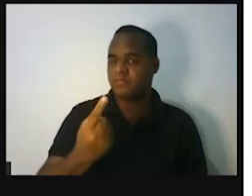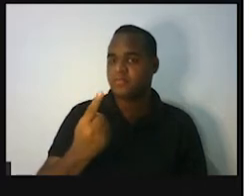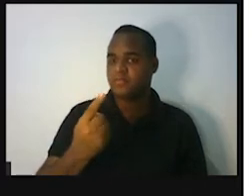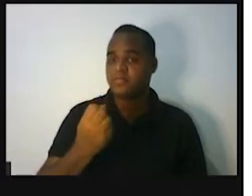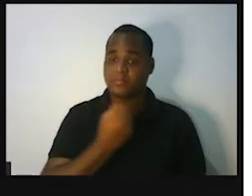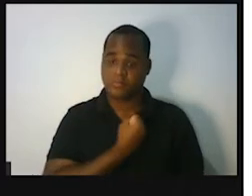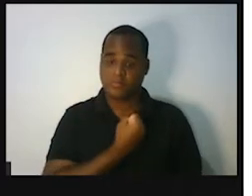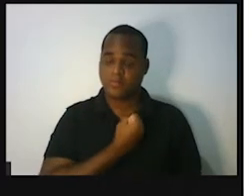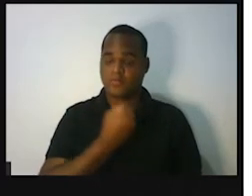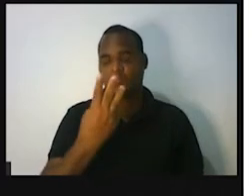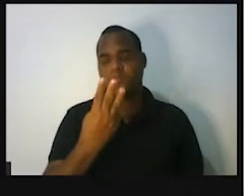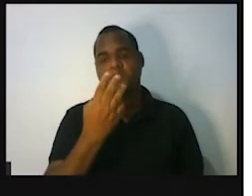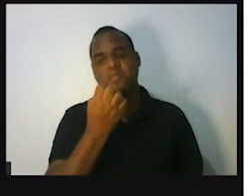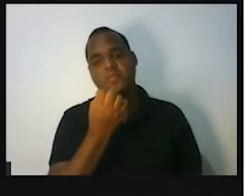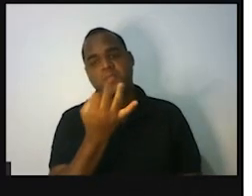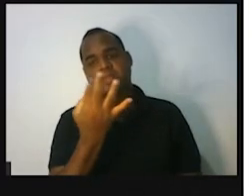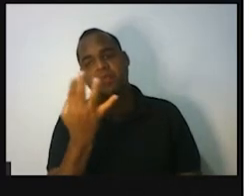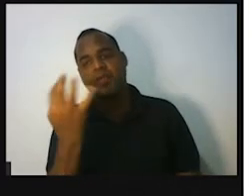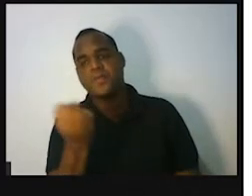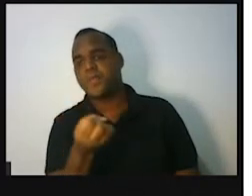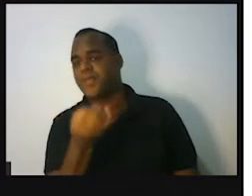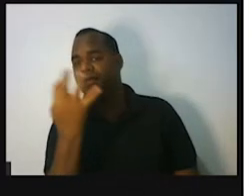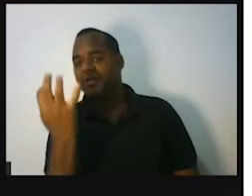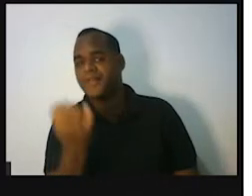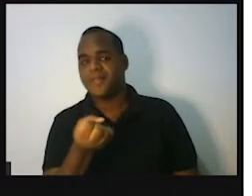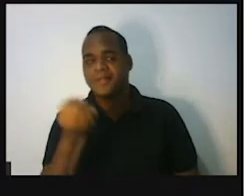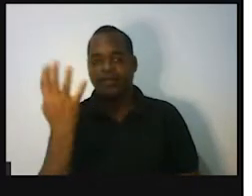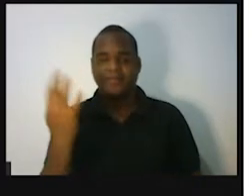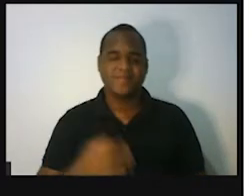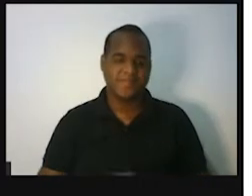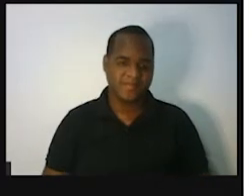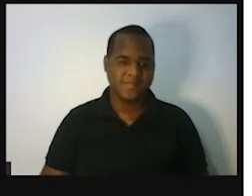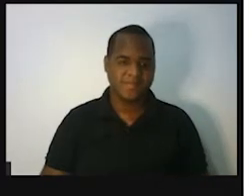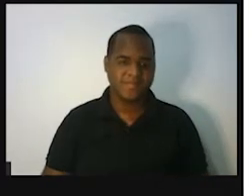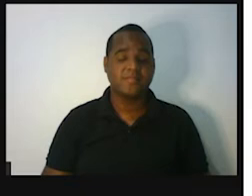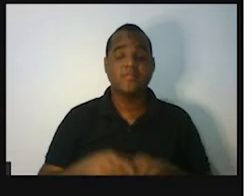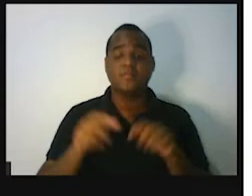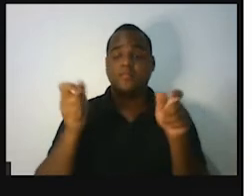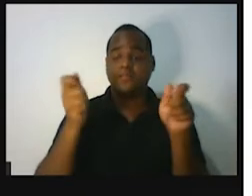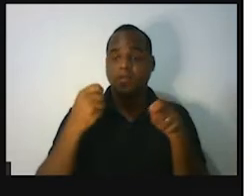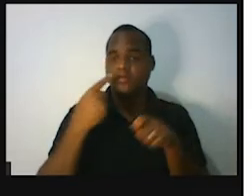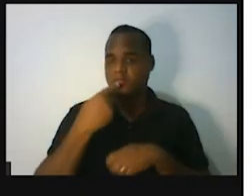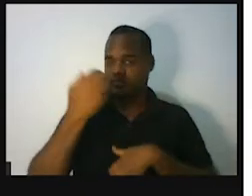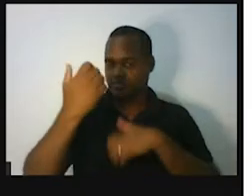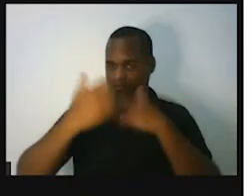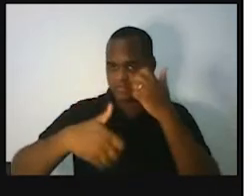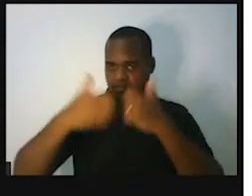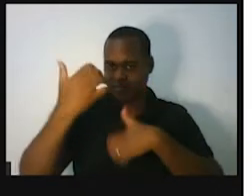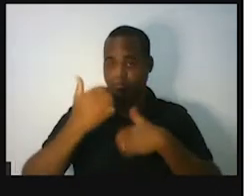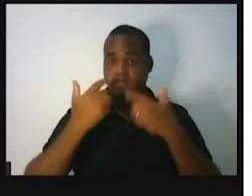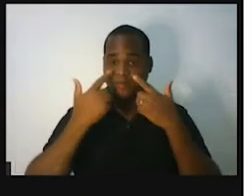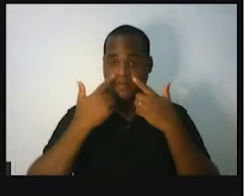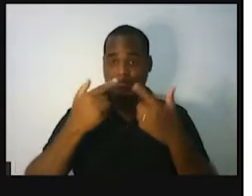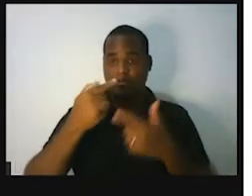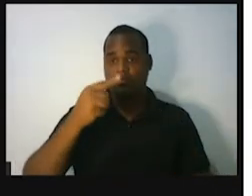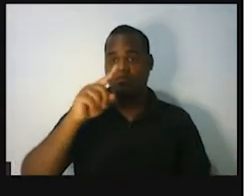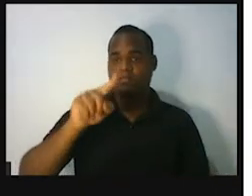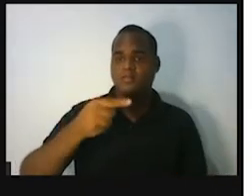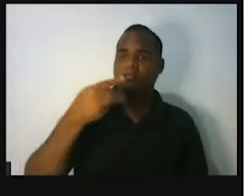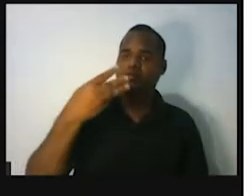vírgula vão aparecer infinitos números. Então, por isso, eu estou aproximando para 7